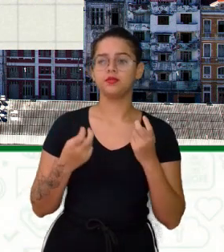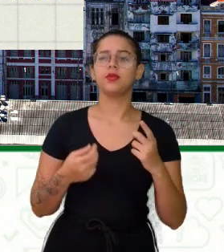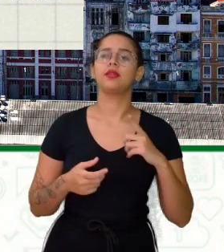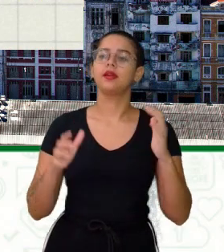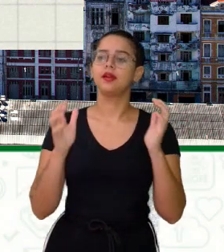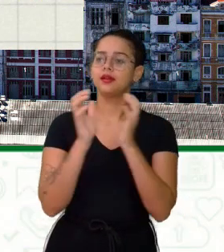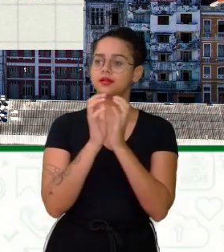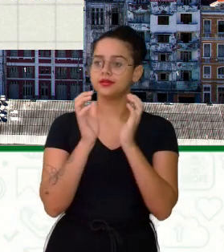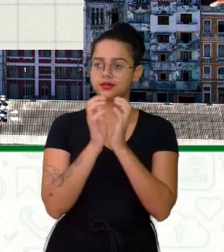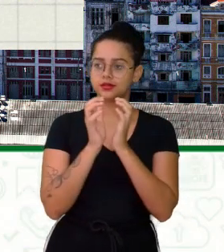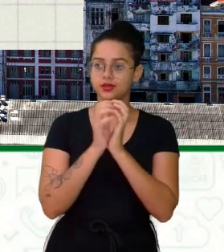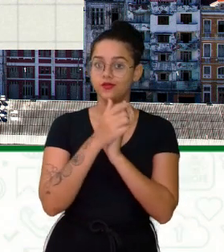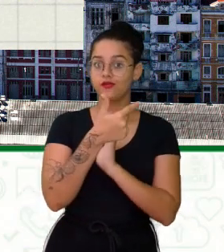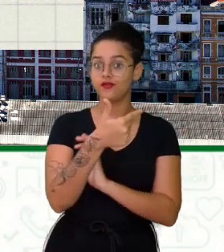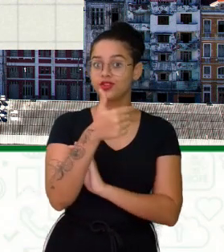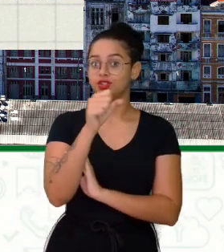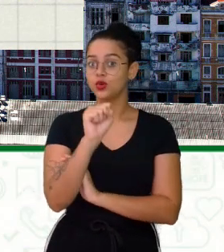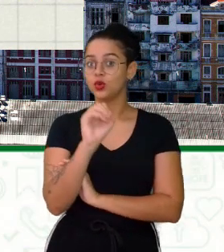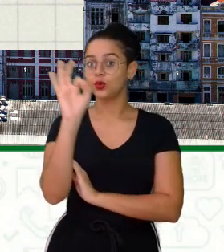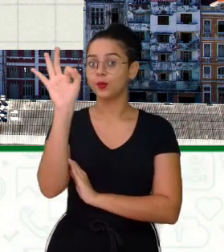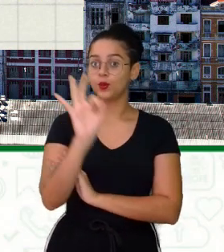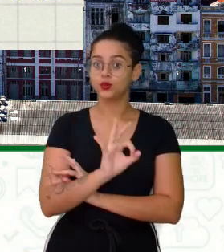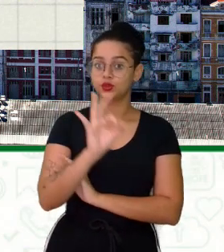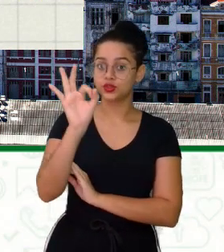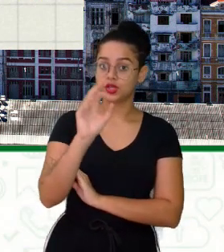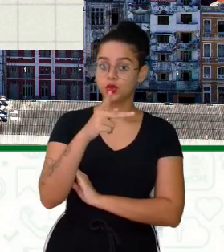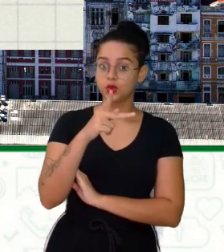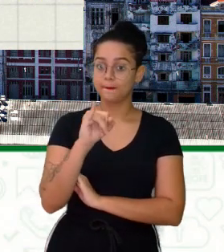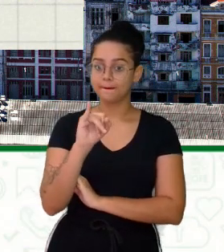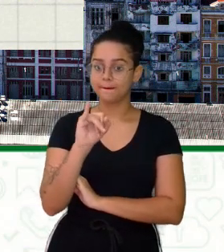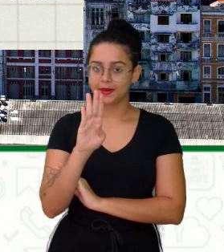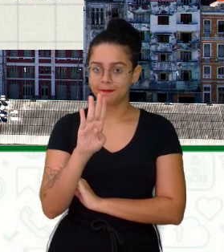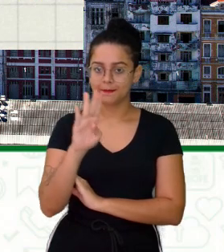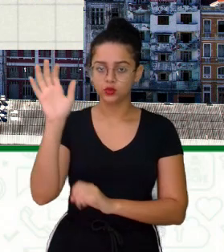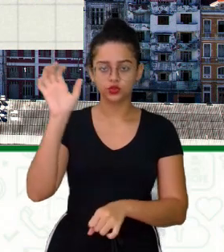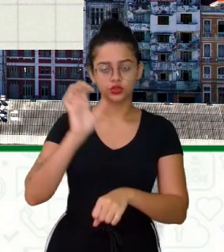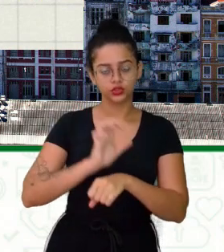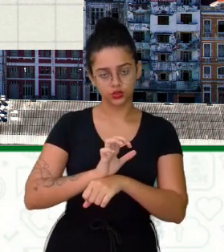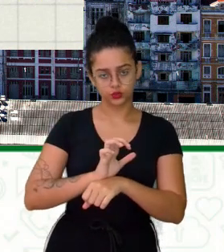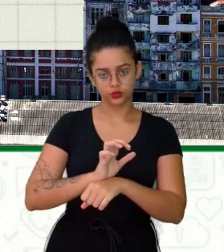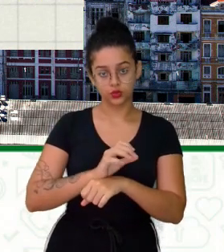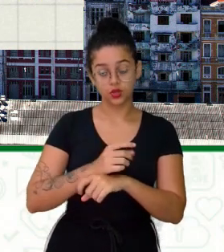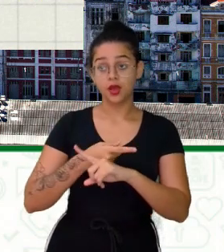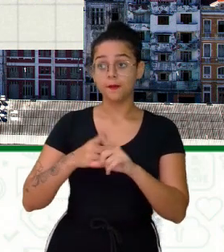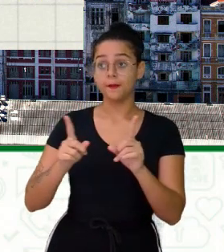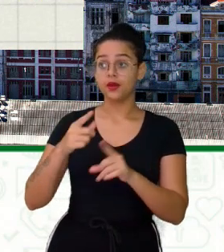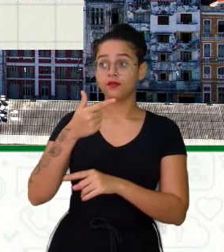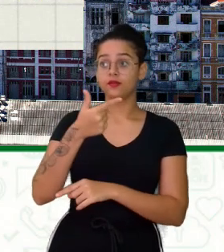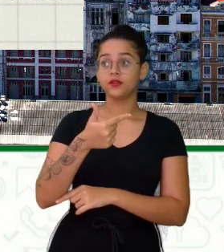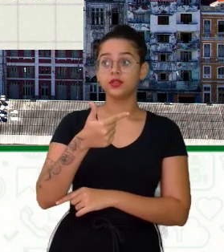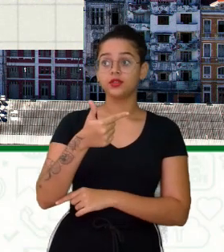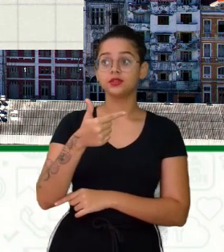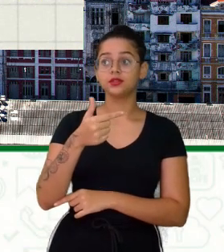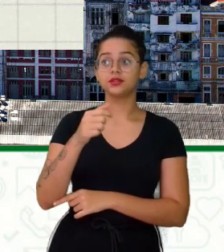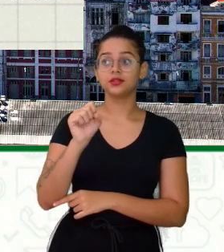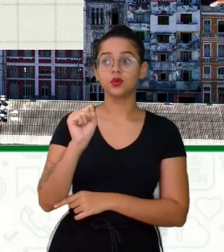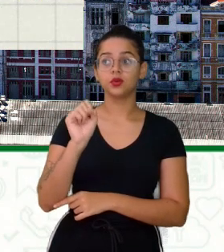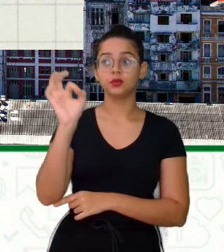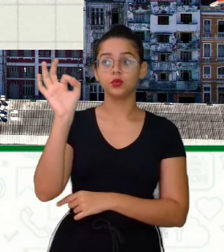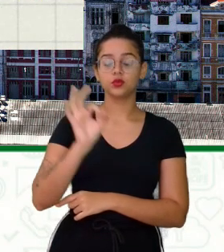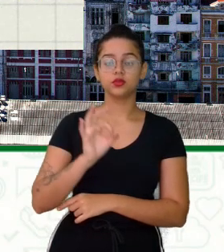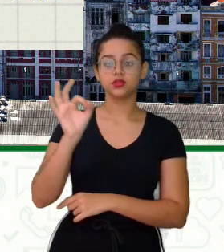Recife Com 28% Do PIB Do Estado Mas esses 28% É